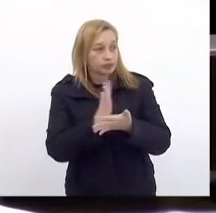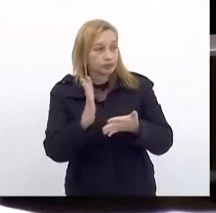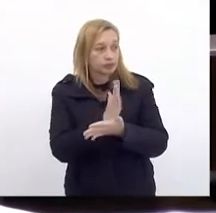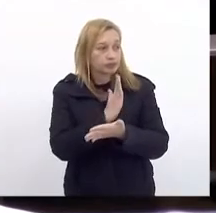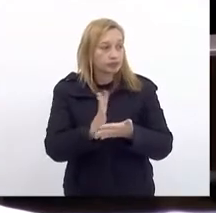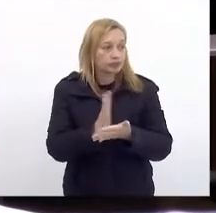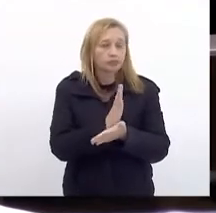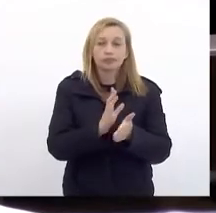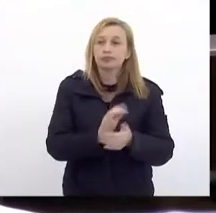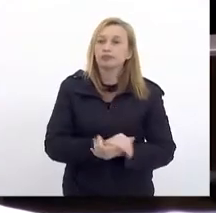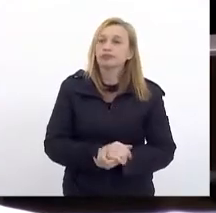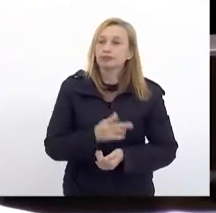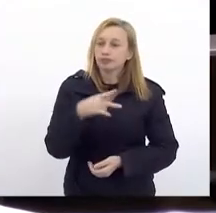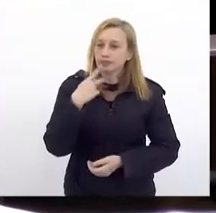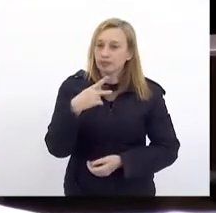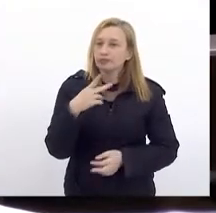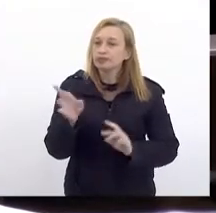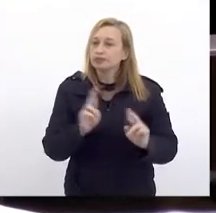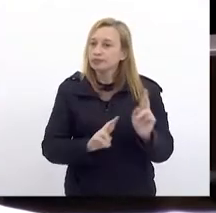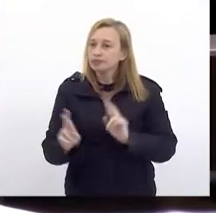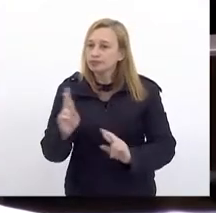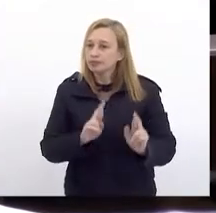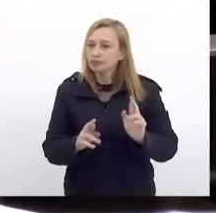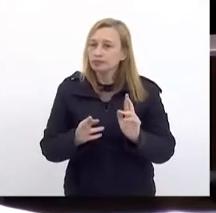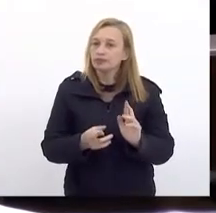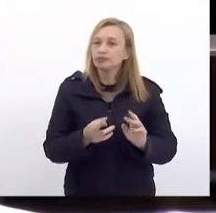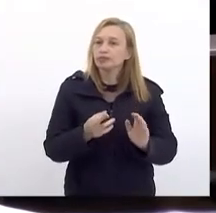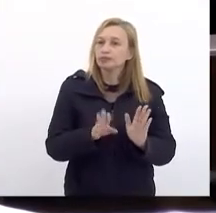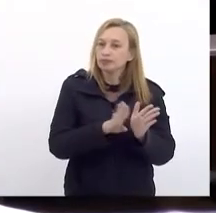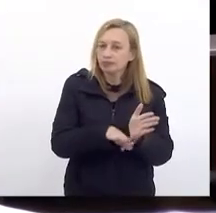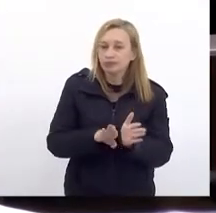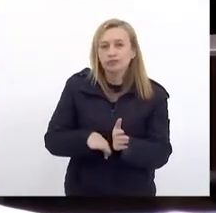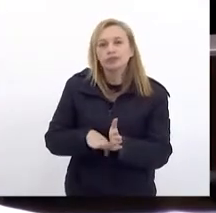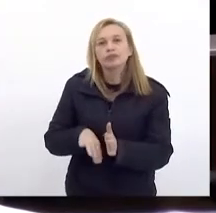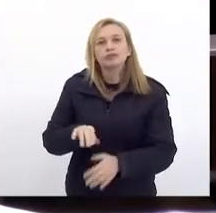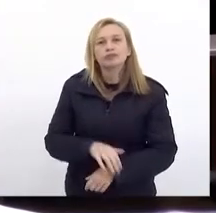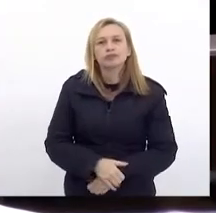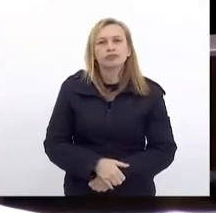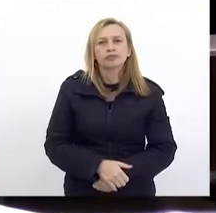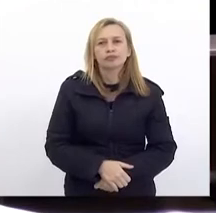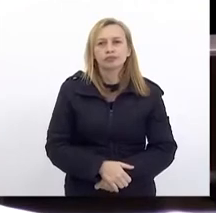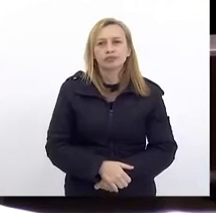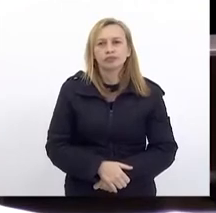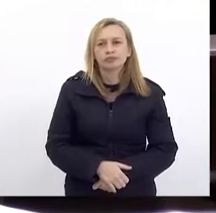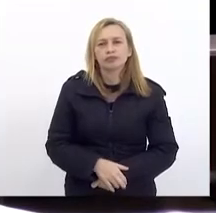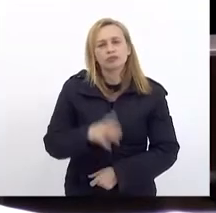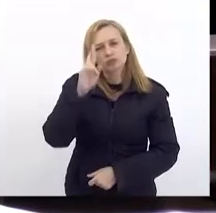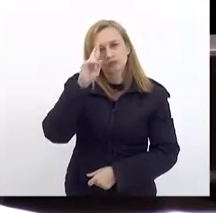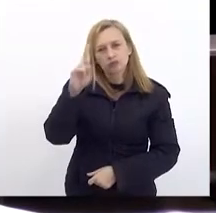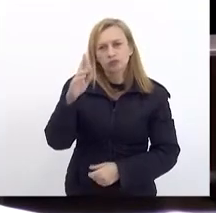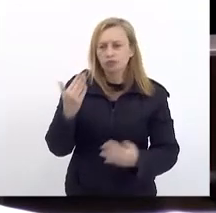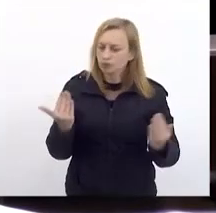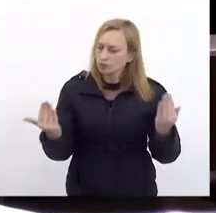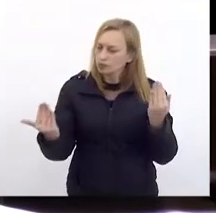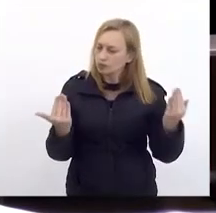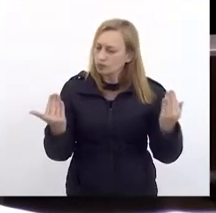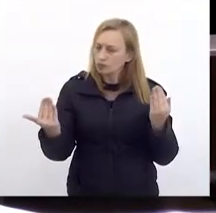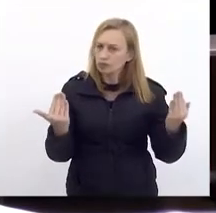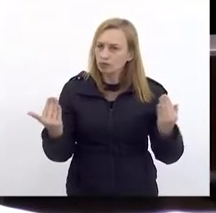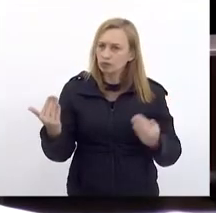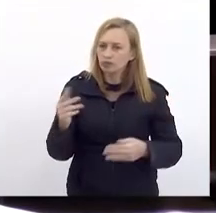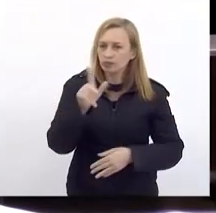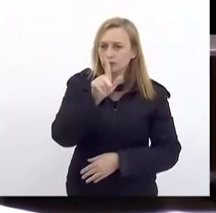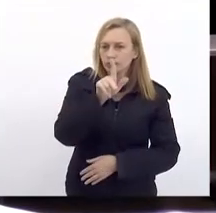Ainda em relação A despesa Vossa excelência Comparou A piloa de